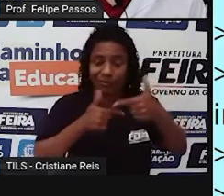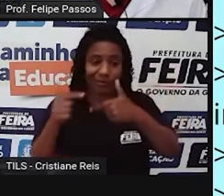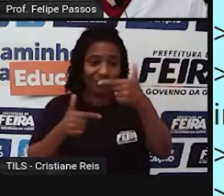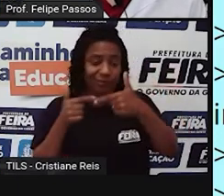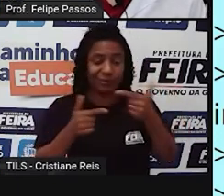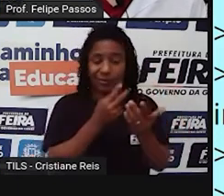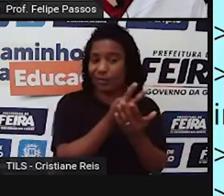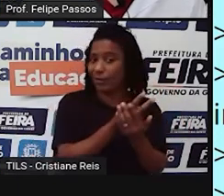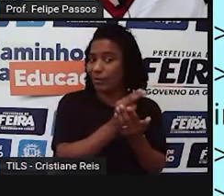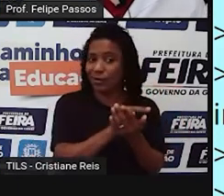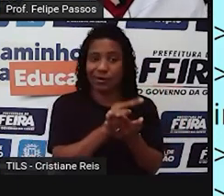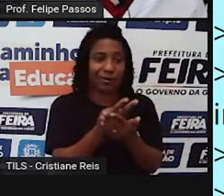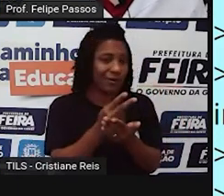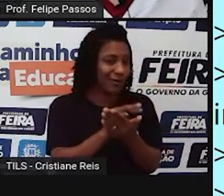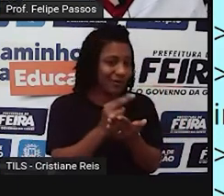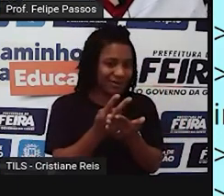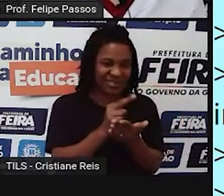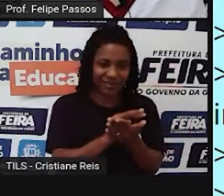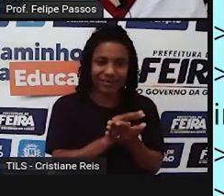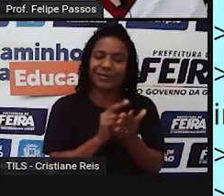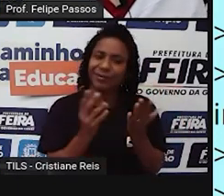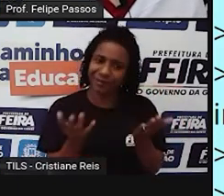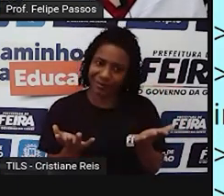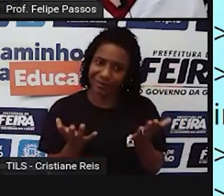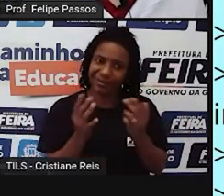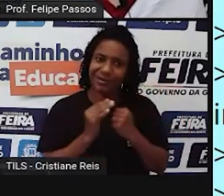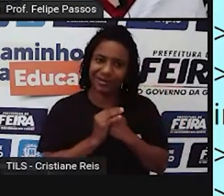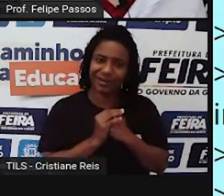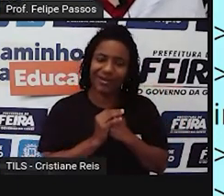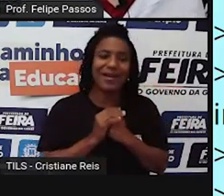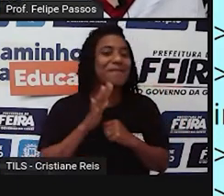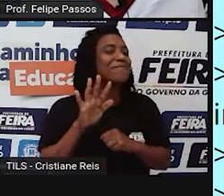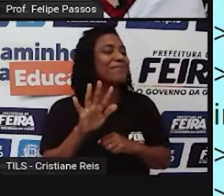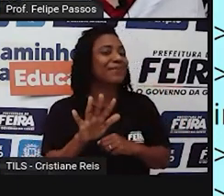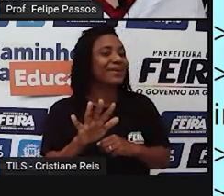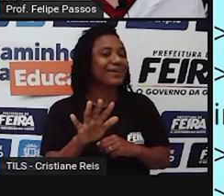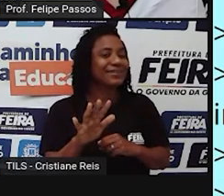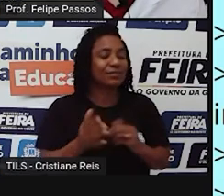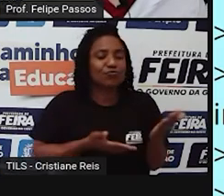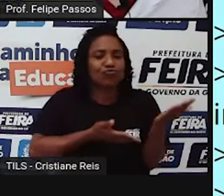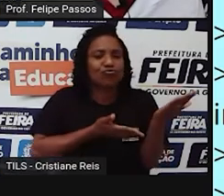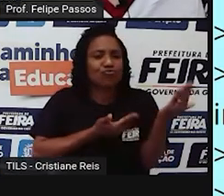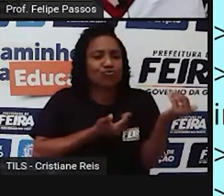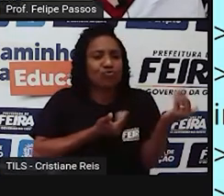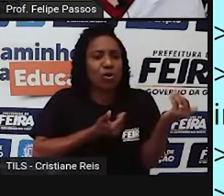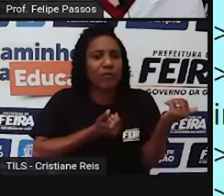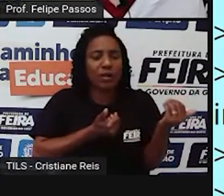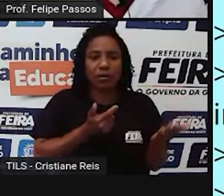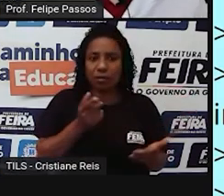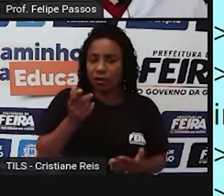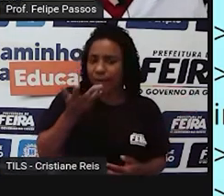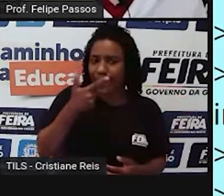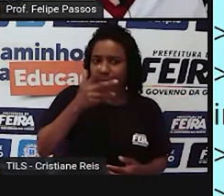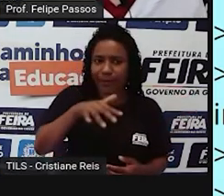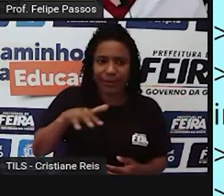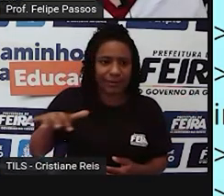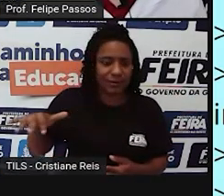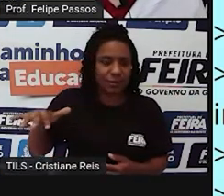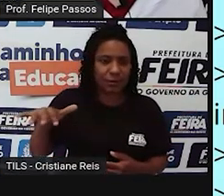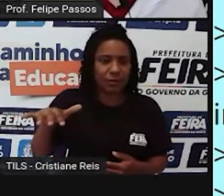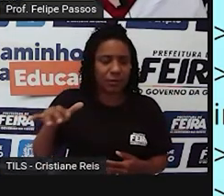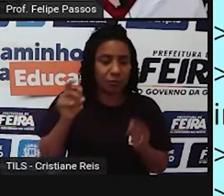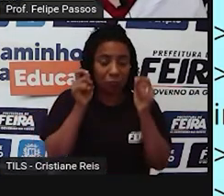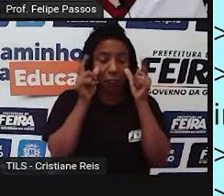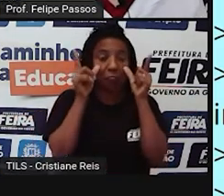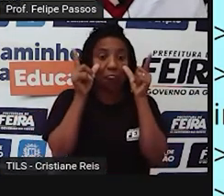a ter insônia. Só que esse é um processo que tem acontecido em jovens, em crianças e adolescentes. Uma das possíveis